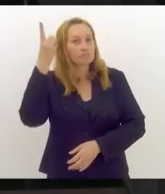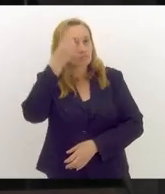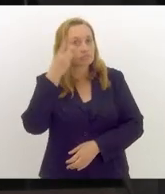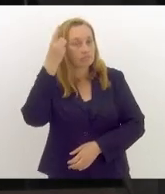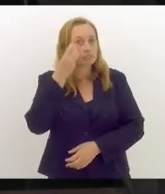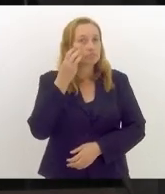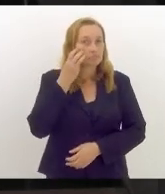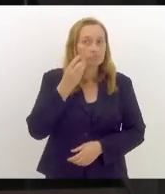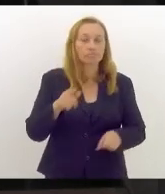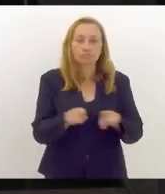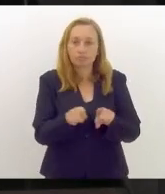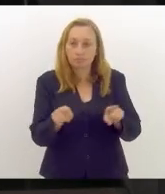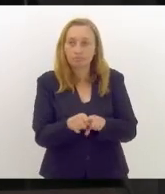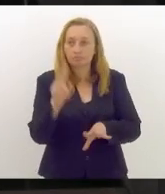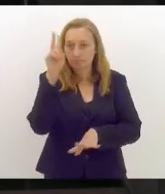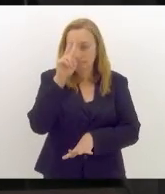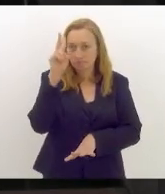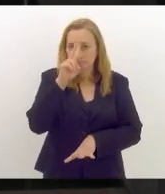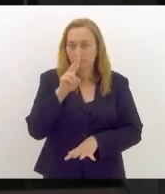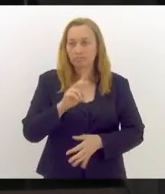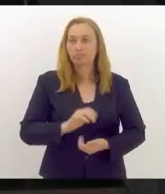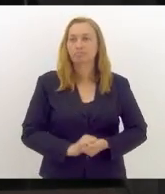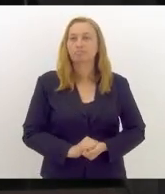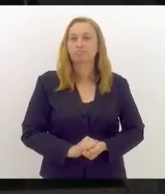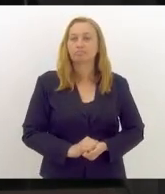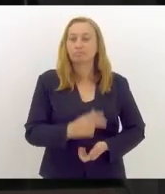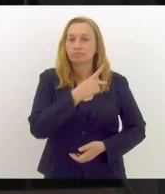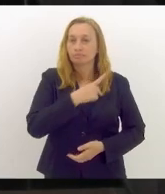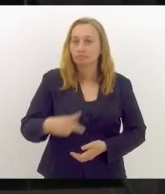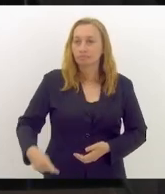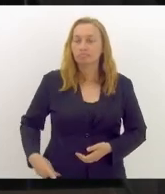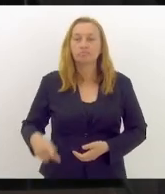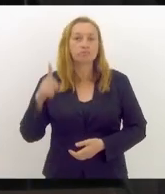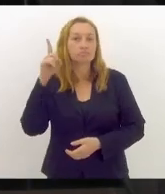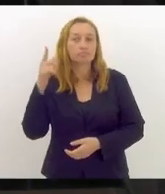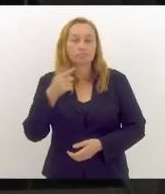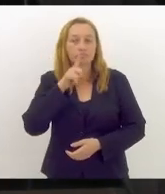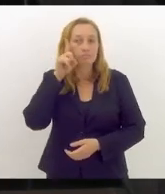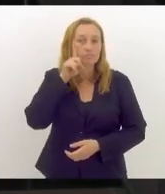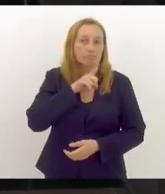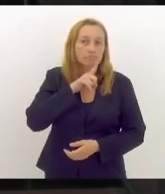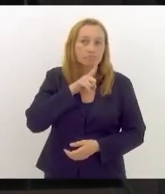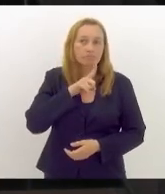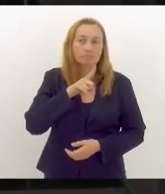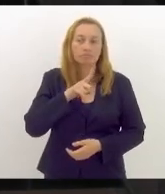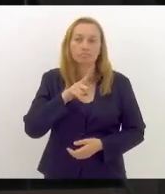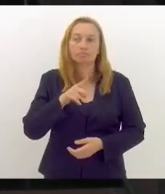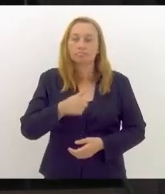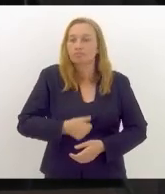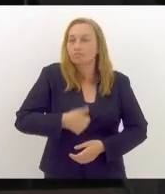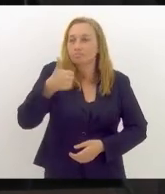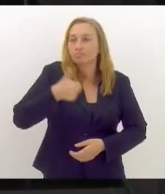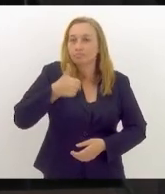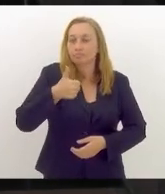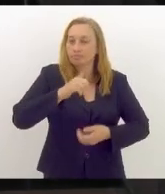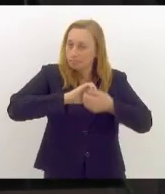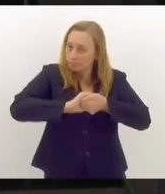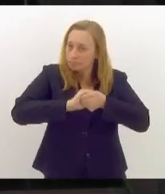de lembrar. O Biden foi o primeiro a se manifestar, e, em seguida, uma